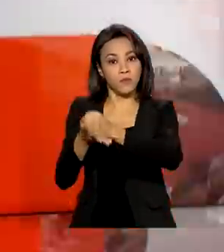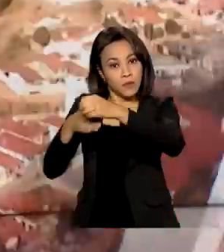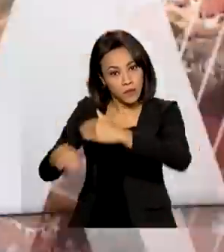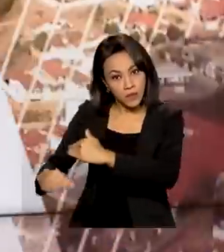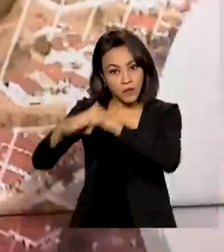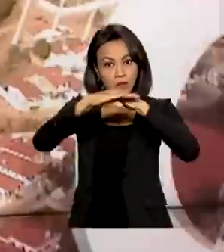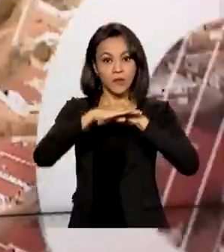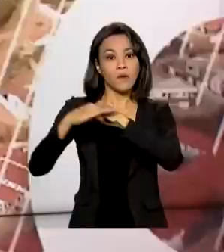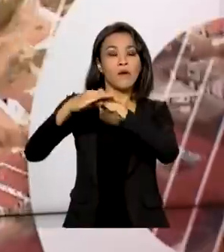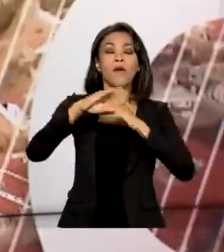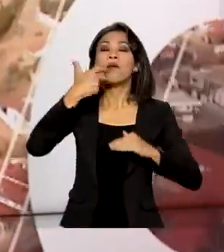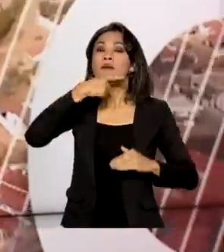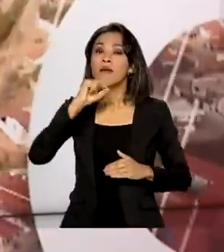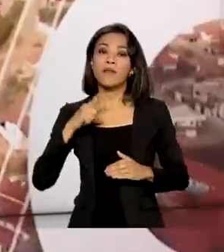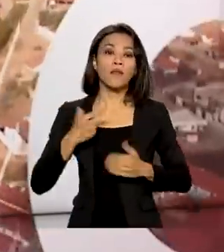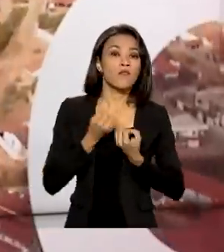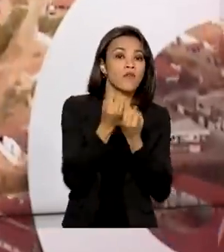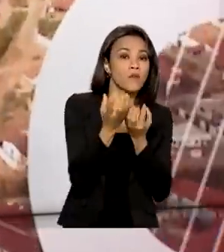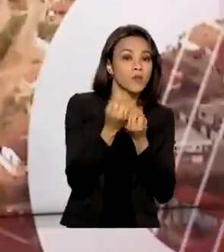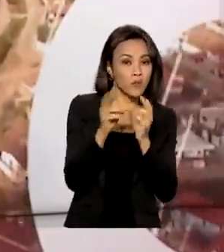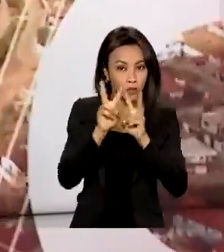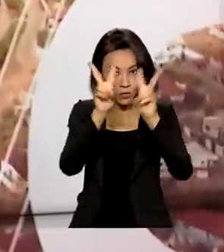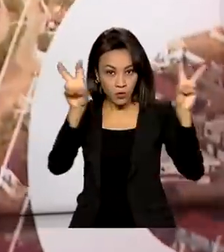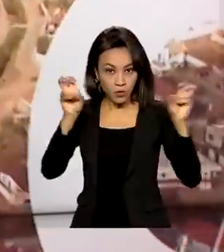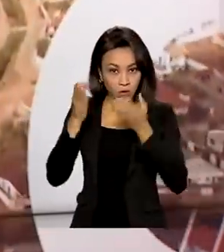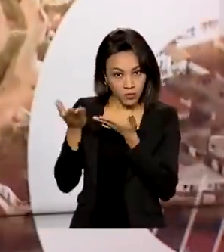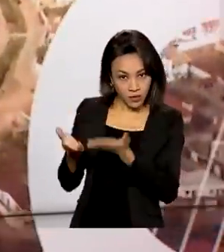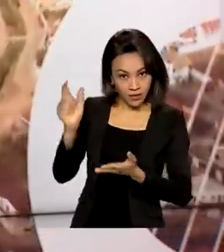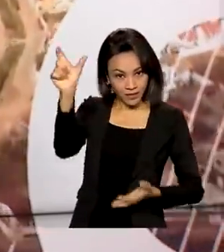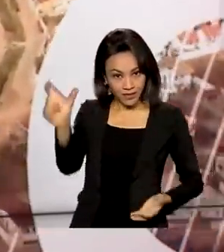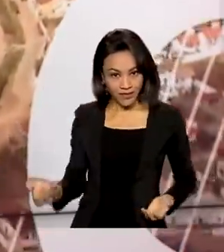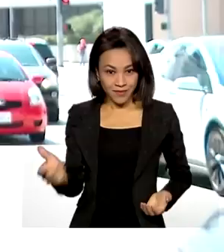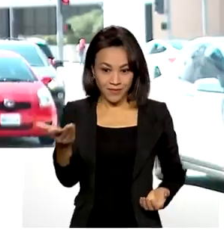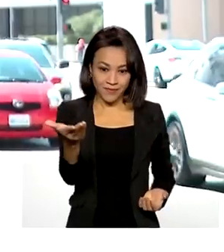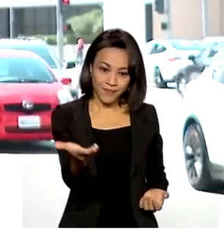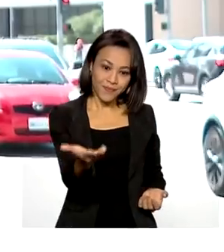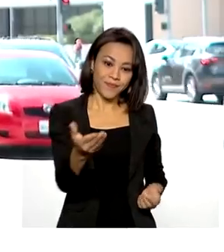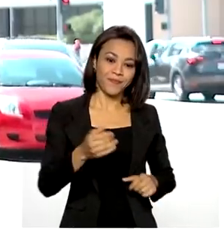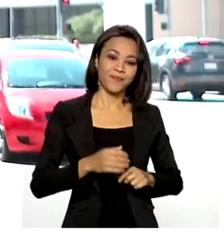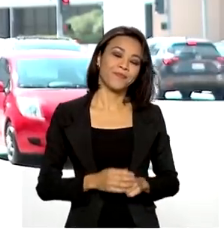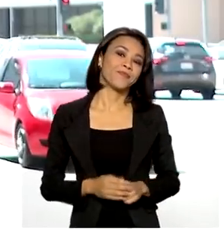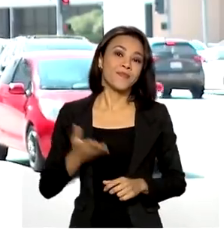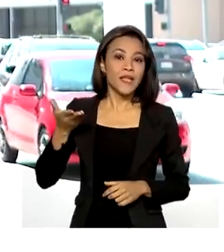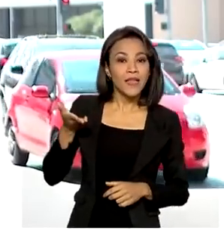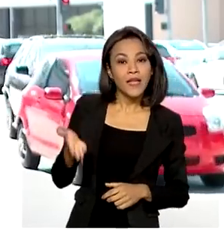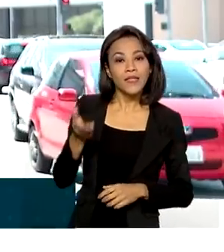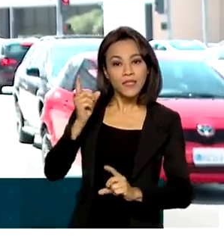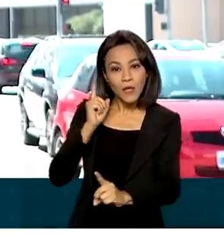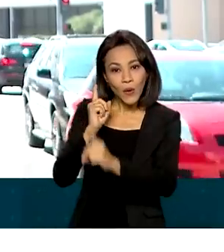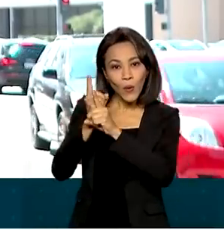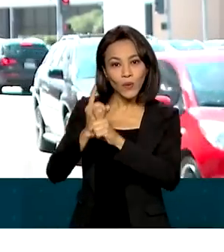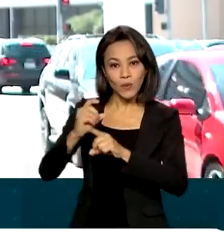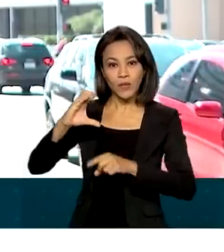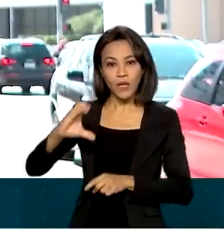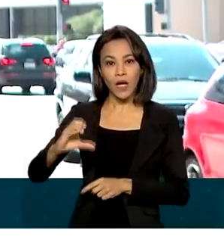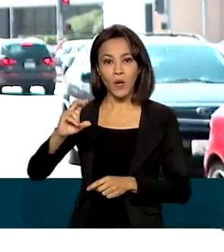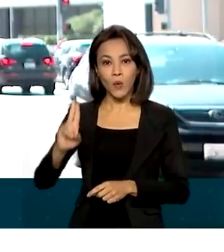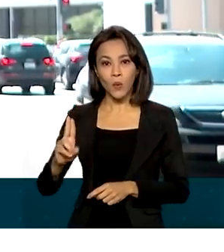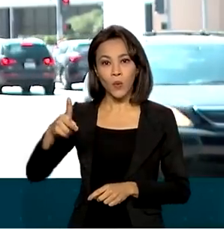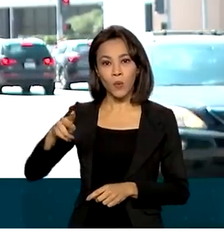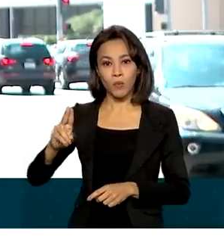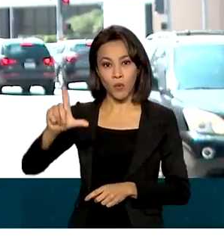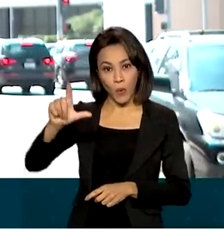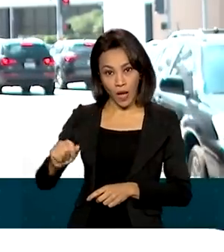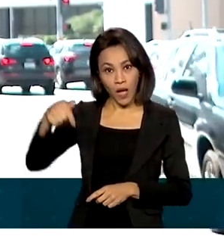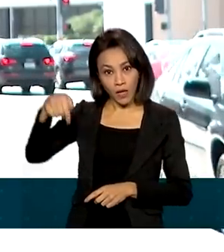detalhes é o enviado especial da TV Brasil para o encontro, Pablo Mundin. Na nona Cúpula das Américas, que acontece nesta semana, aqui em